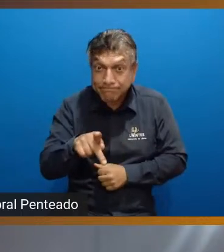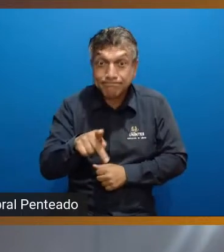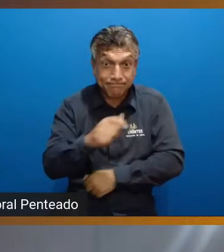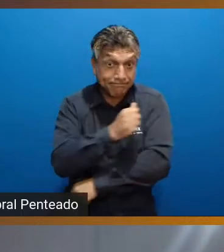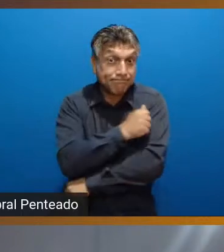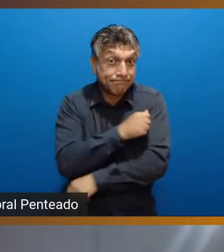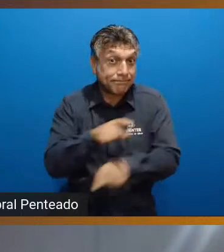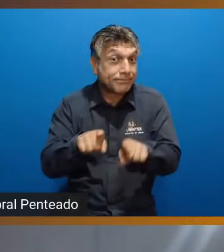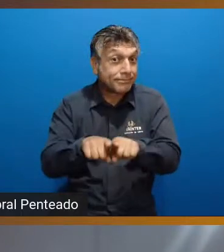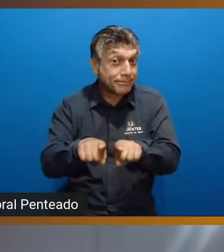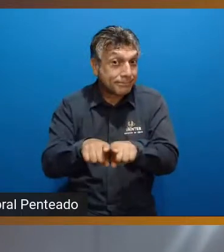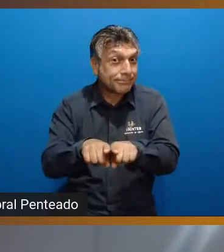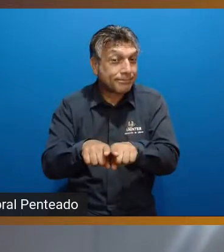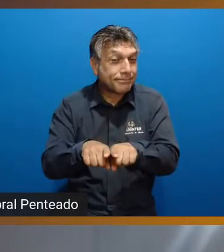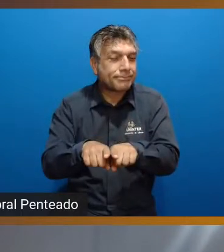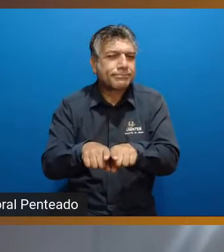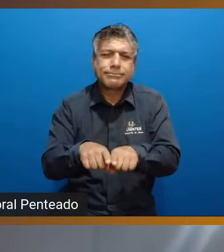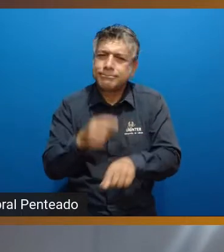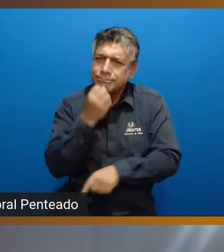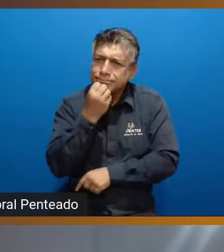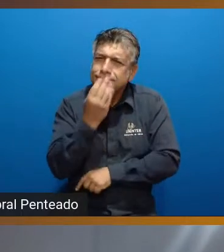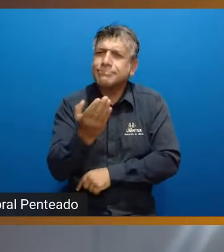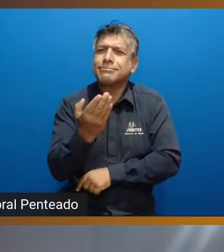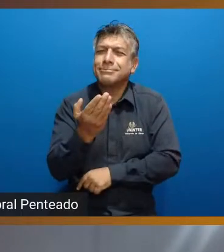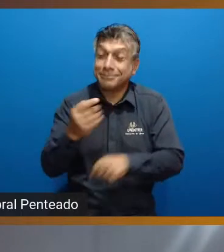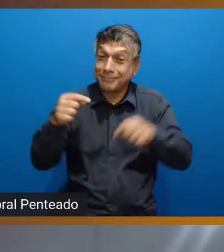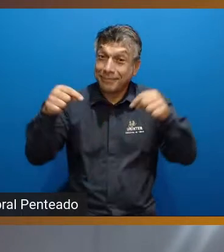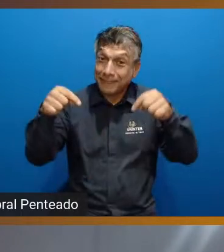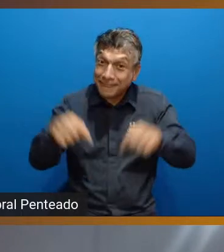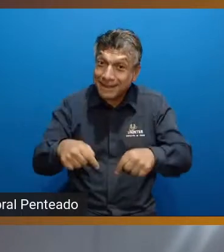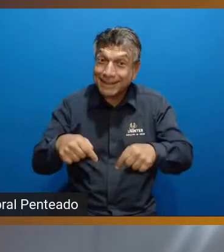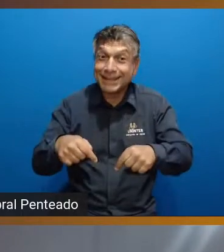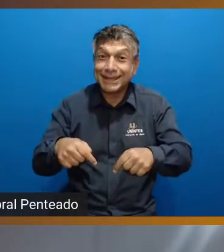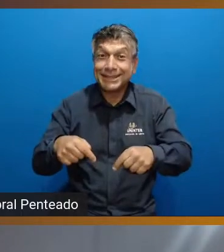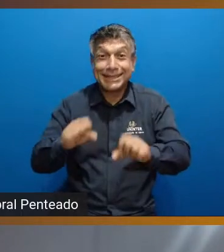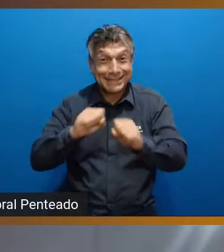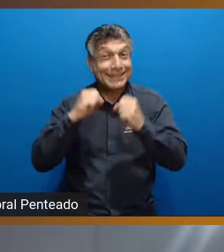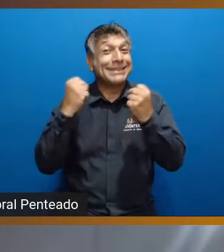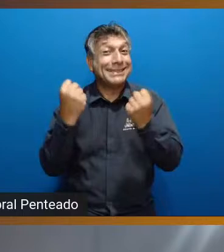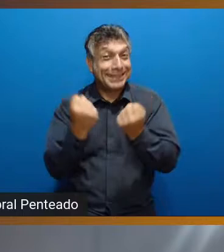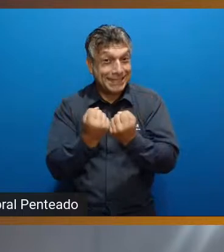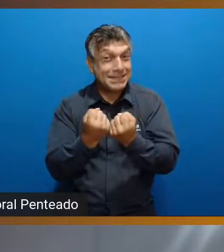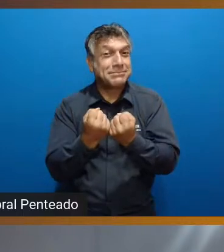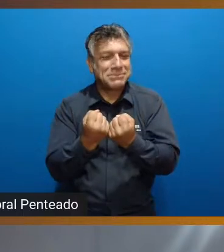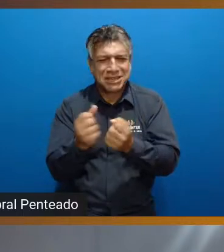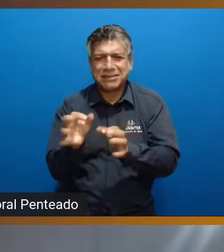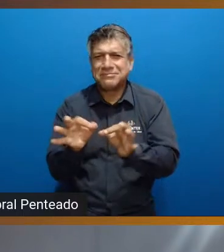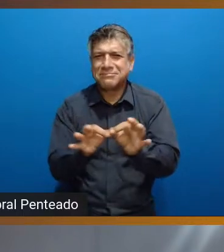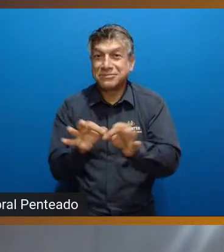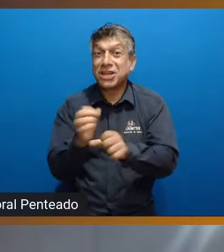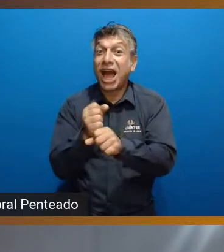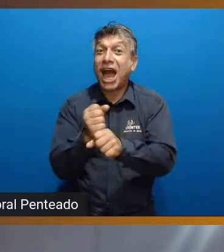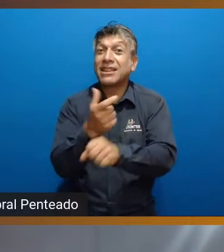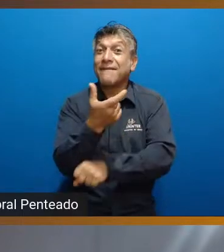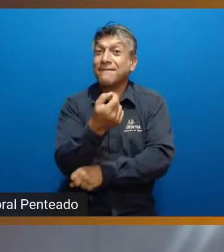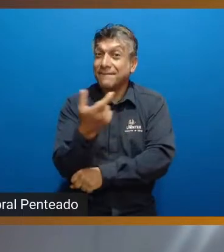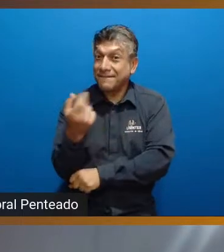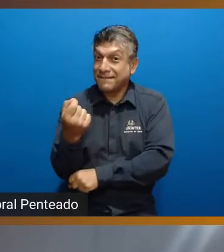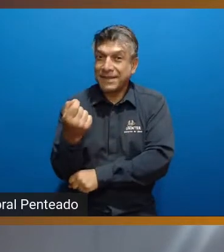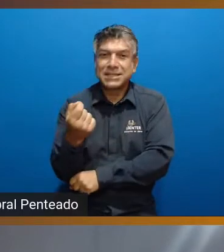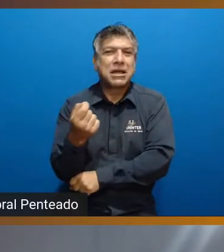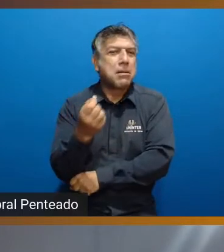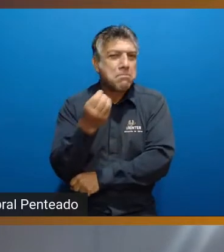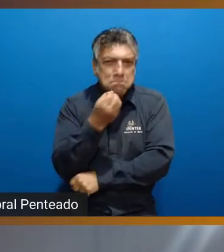alunos, que é muito bom estar aqui no sexto seminário. Nós fizemos isso ano passado, foi uma boa